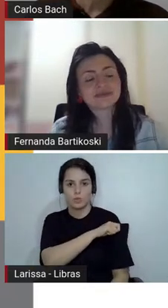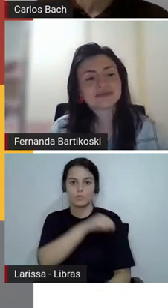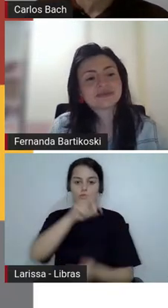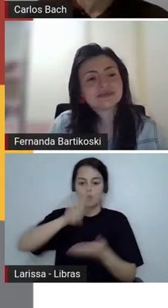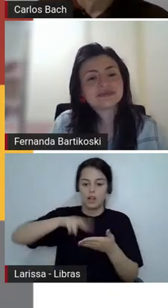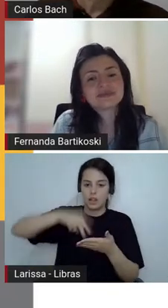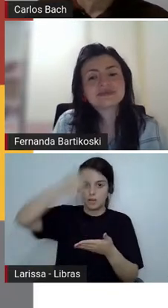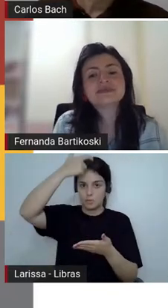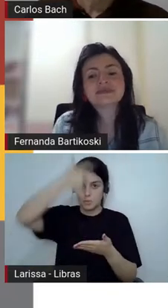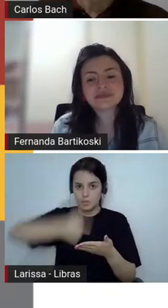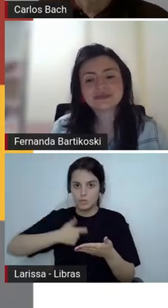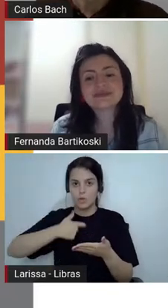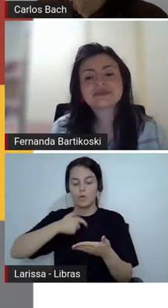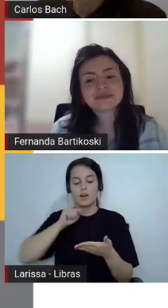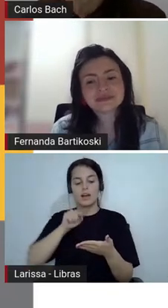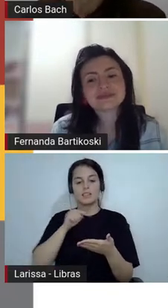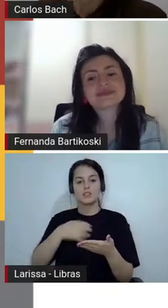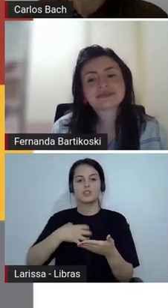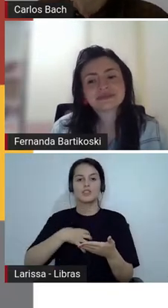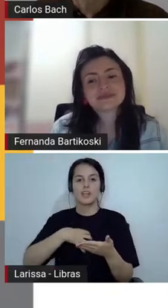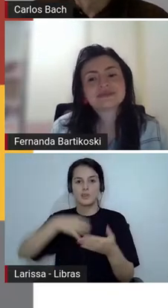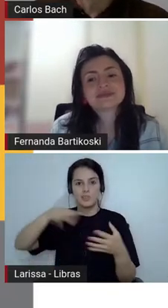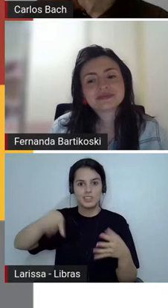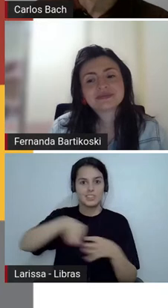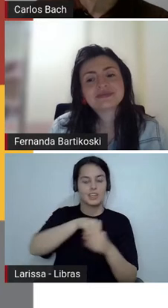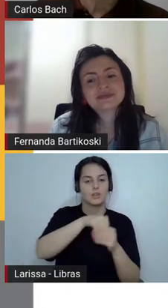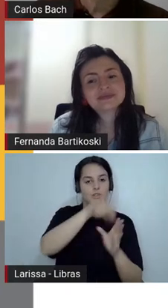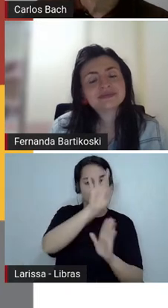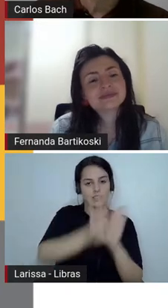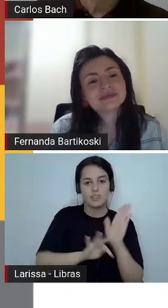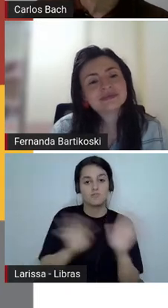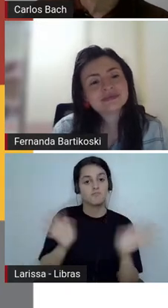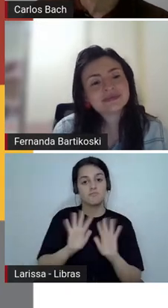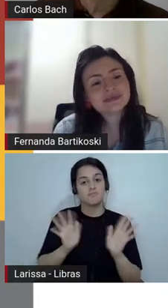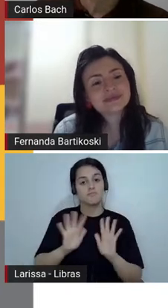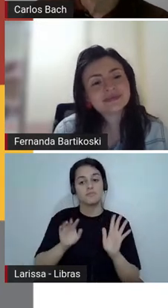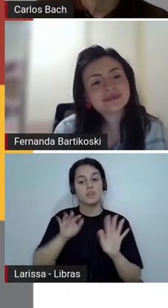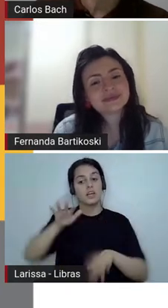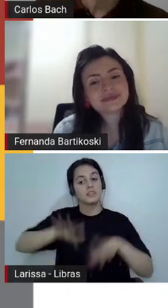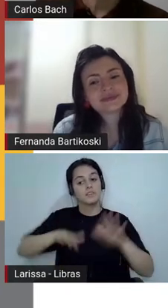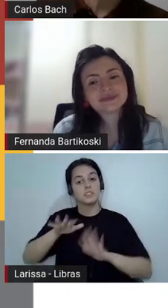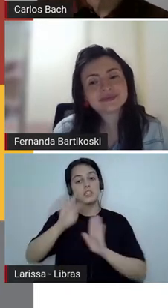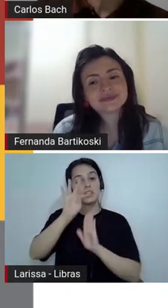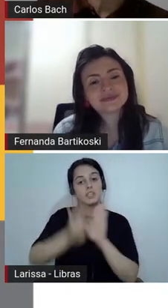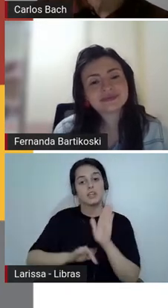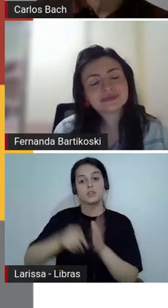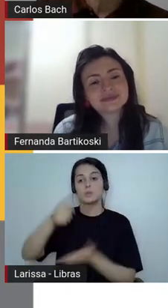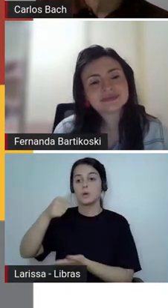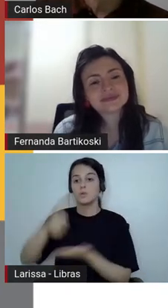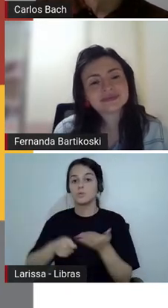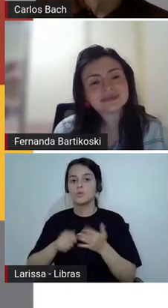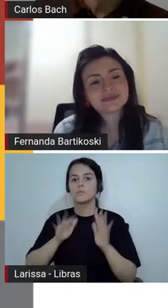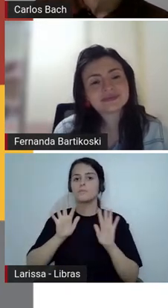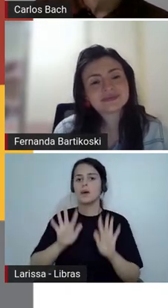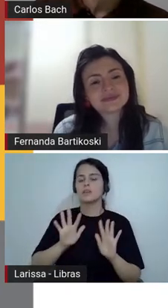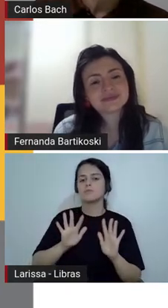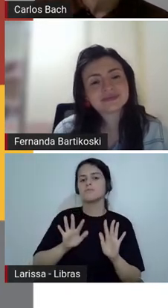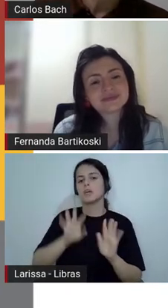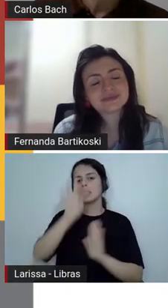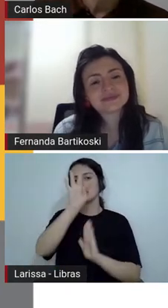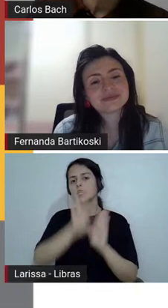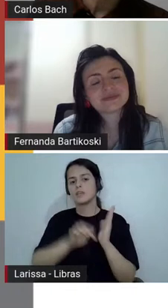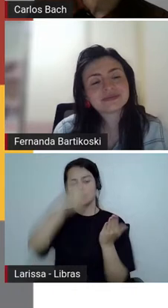considerou o texto ou o autor e não se considerava o leitor. Então, quando se começa a considerar o leitor